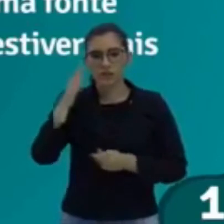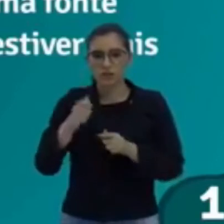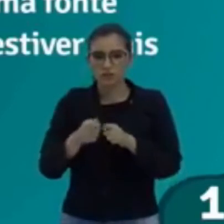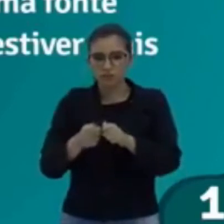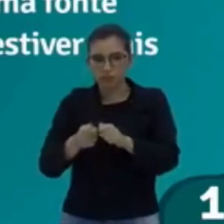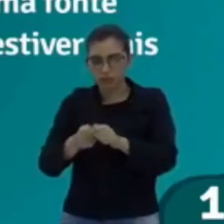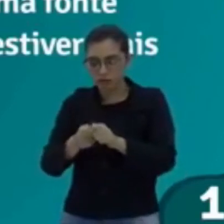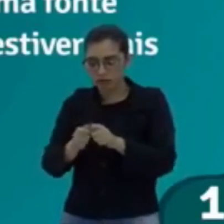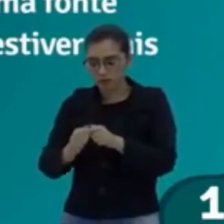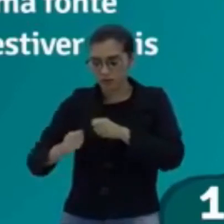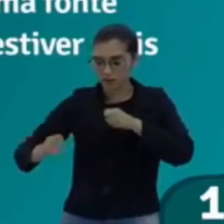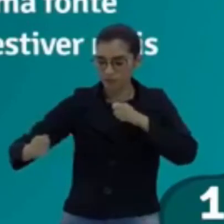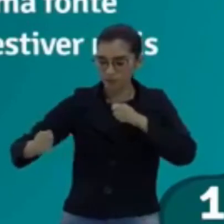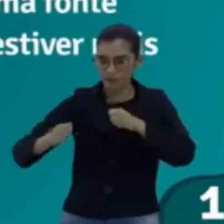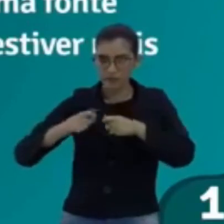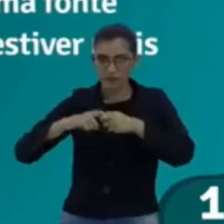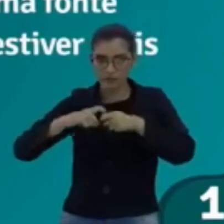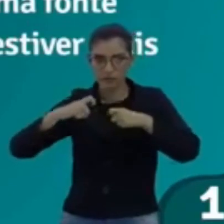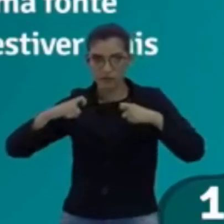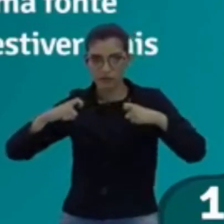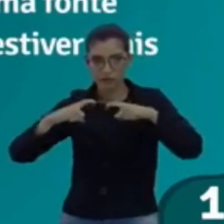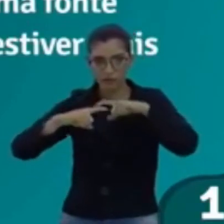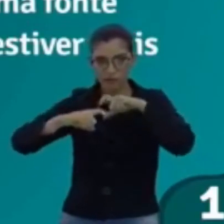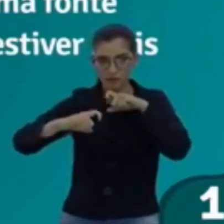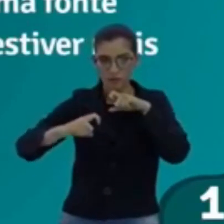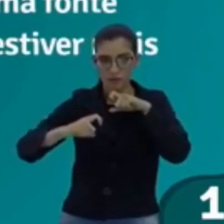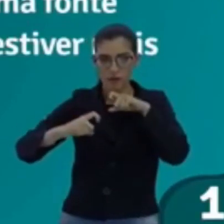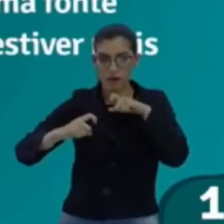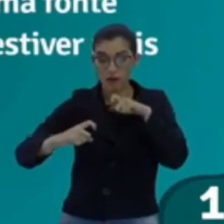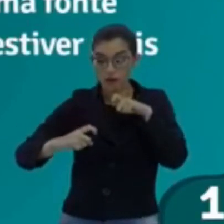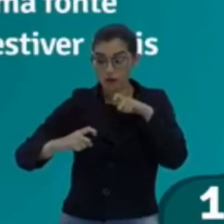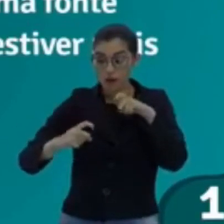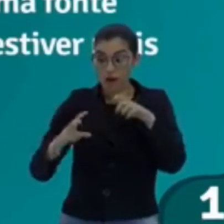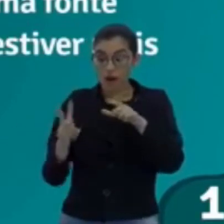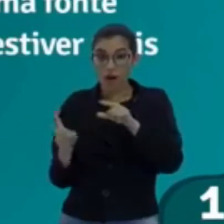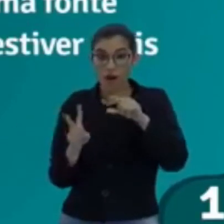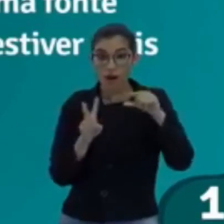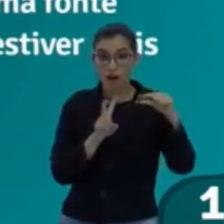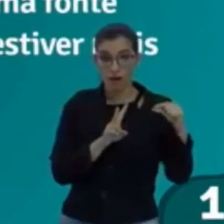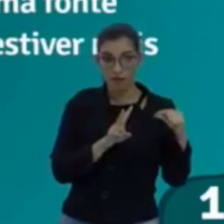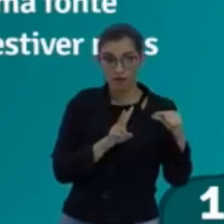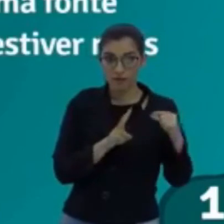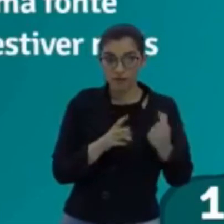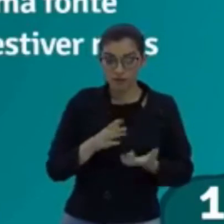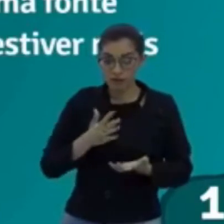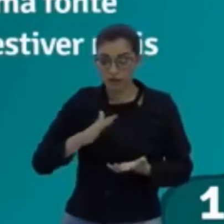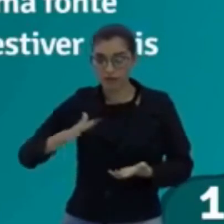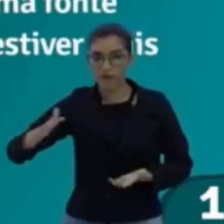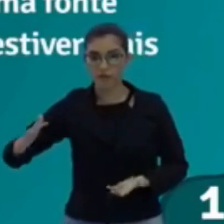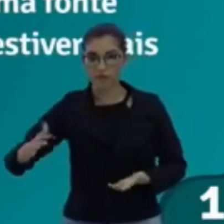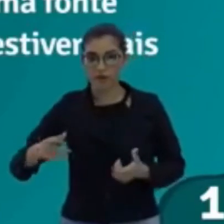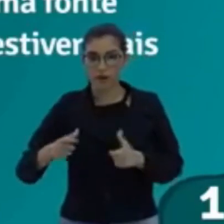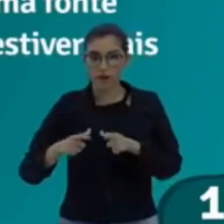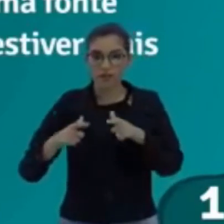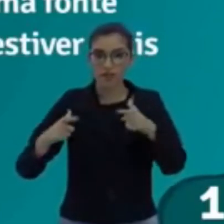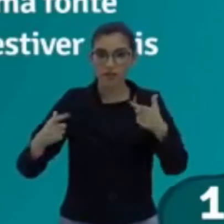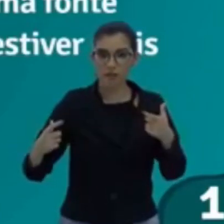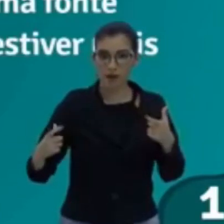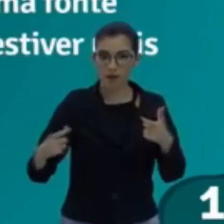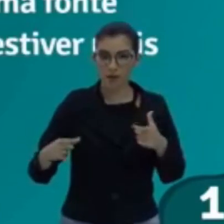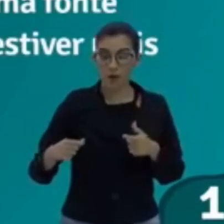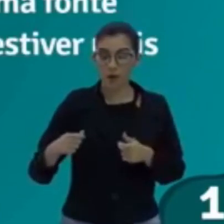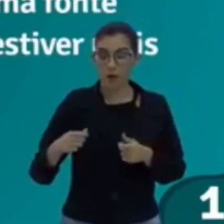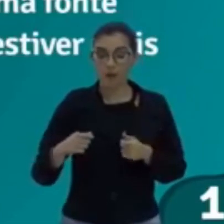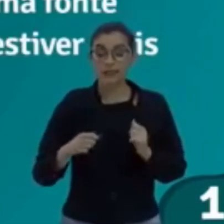pelas bordas, a velocidade com que ele vibra é muito maior do que se fosse feito com um barbante, não é?